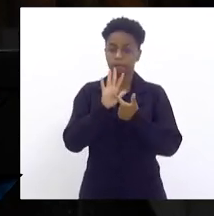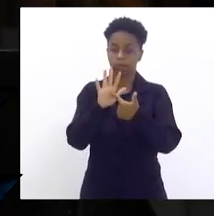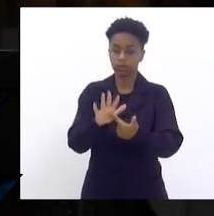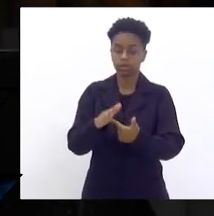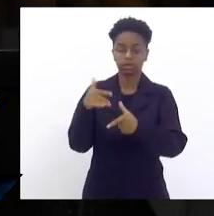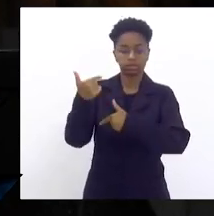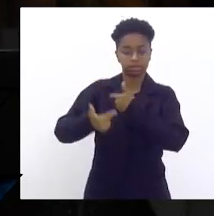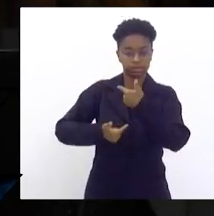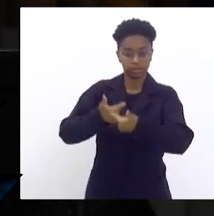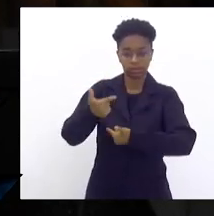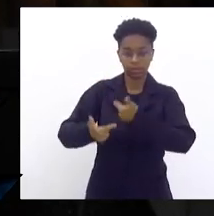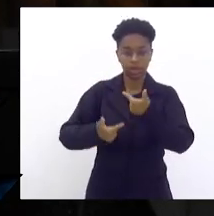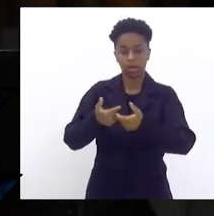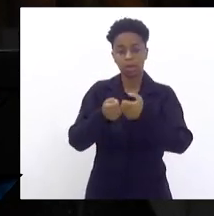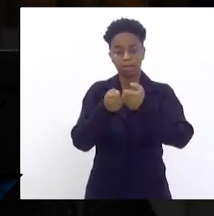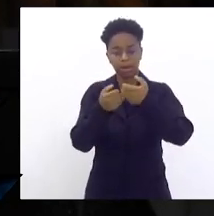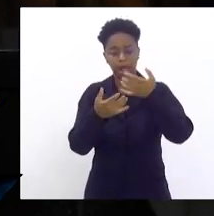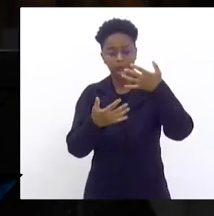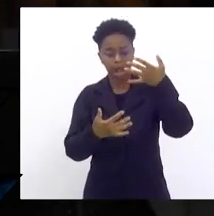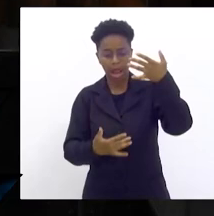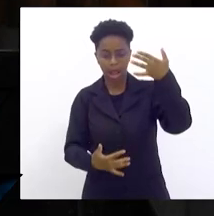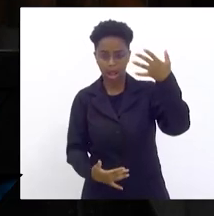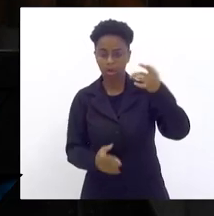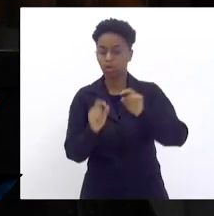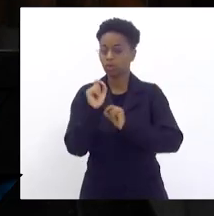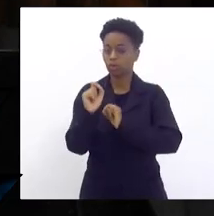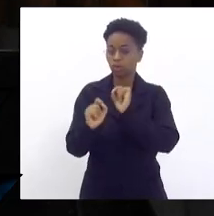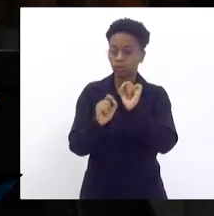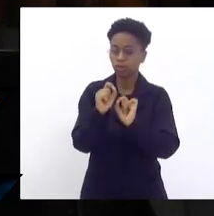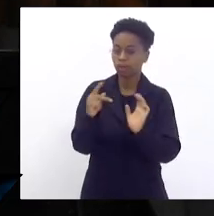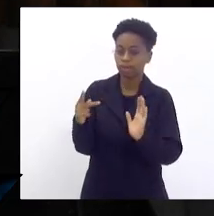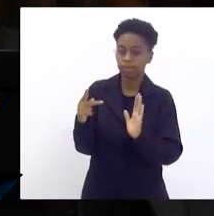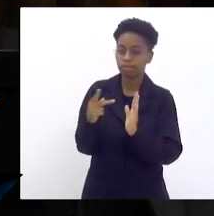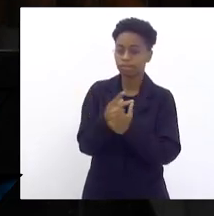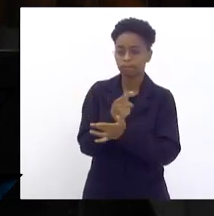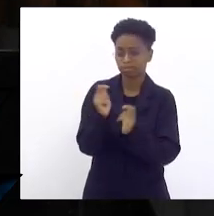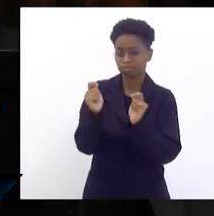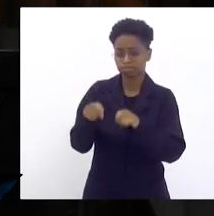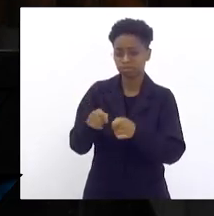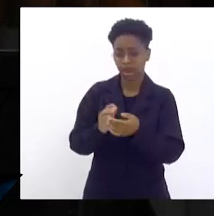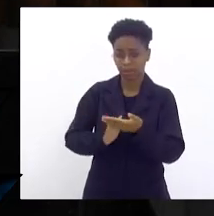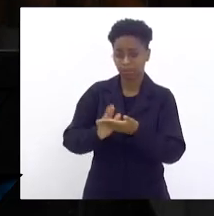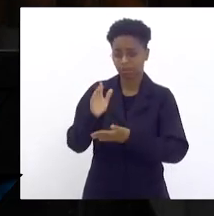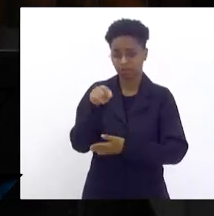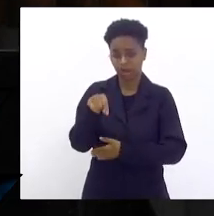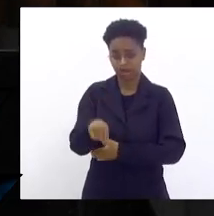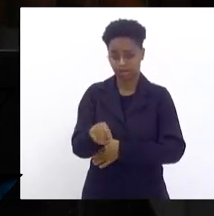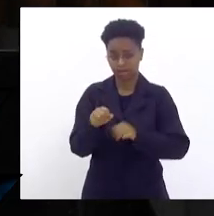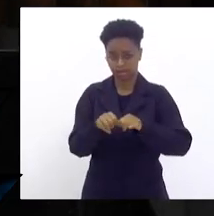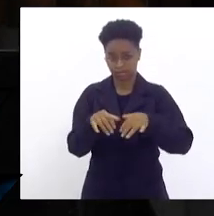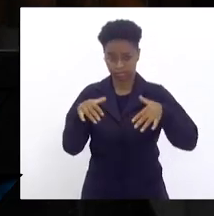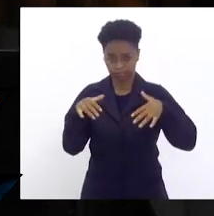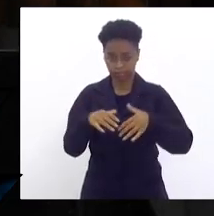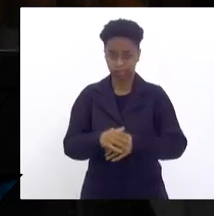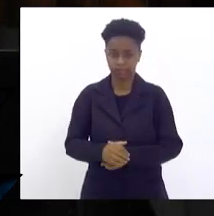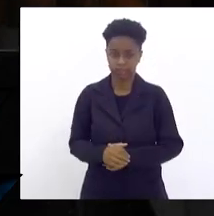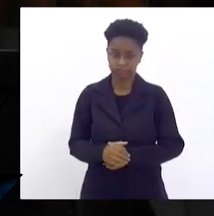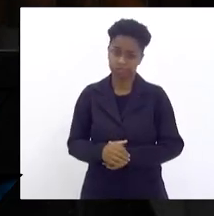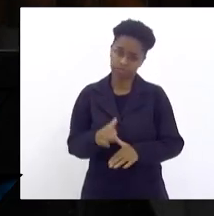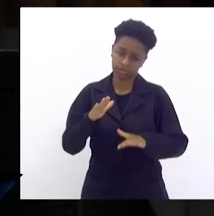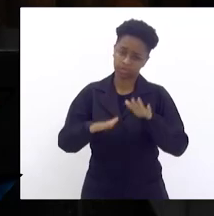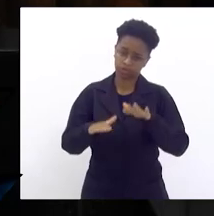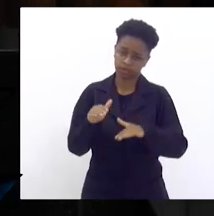inicial do que poderá ser aprovado aqui pelo Parlamento, possivelmente em